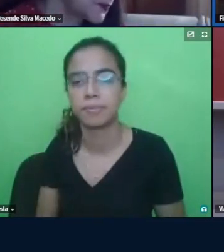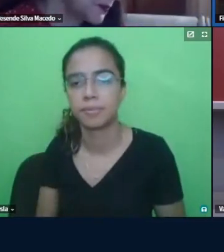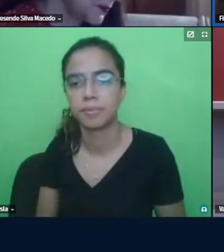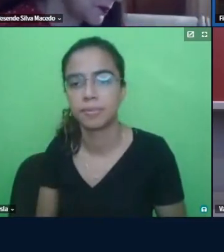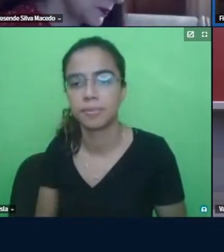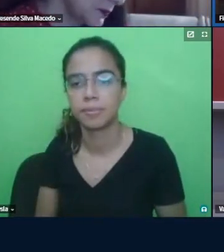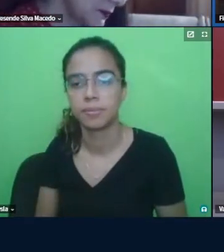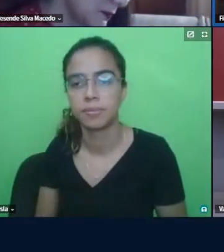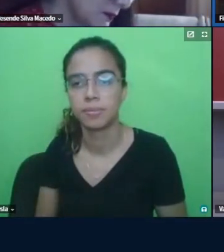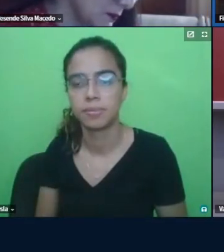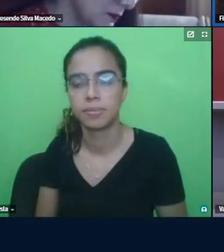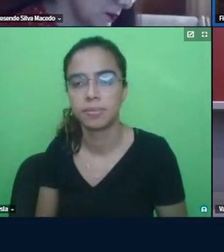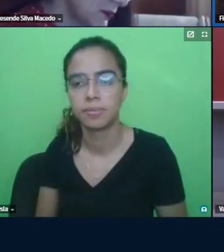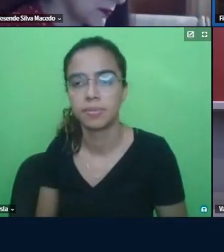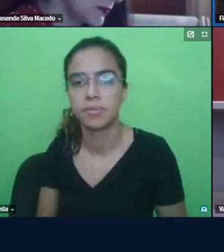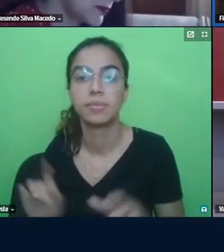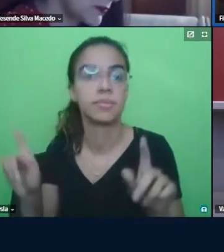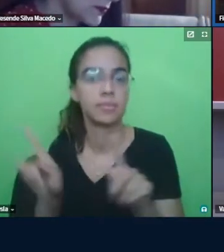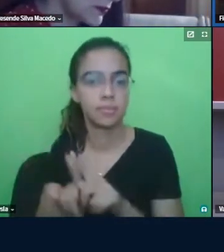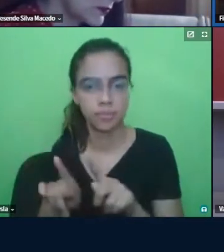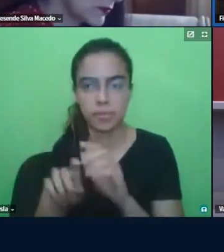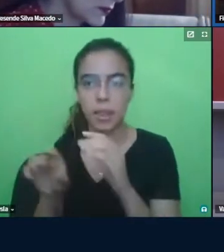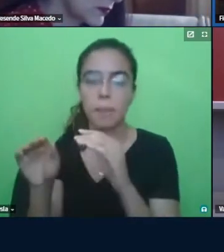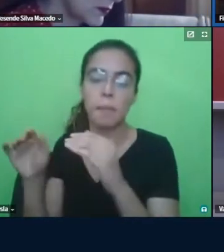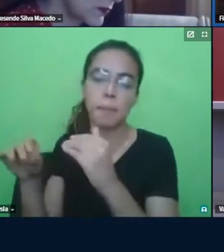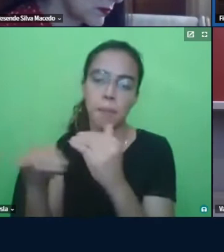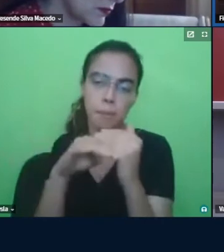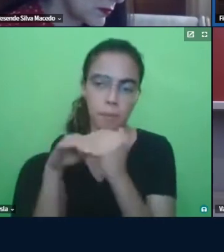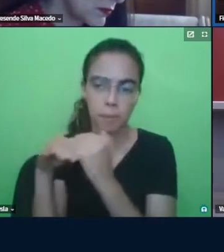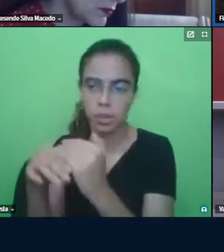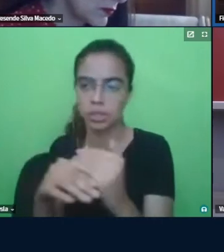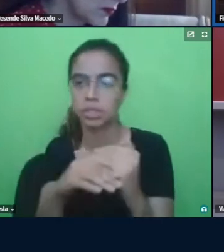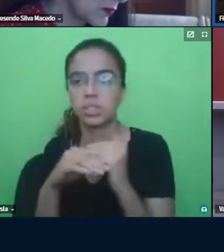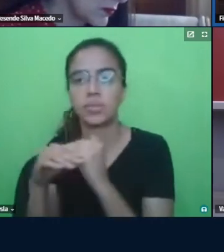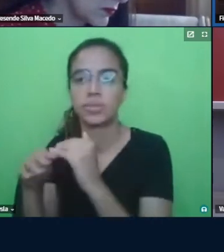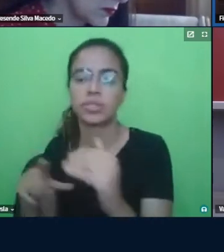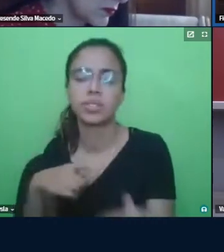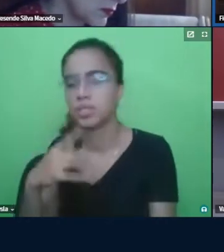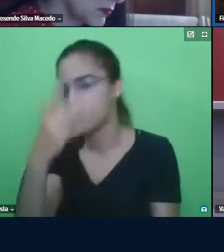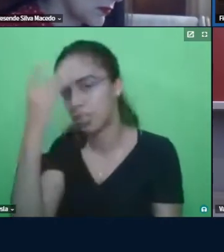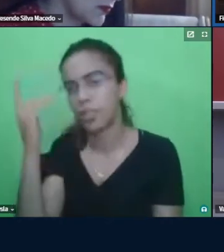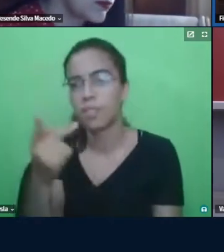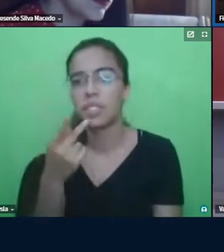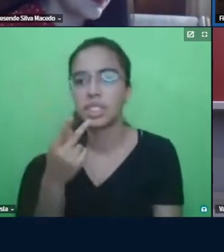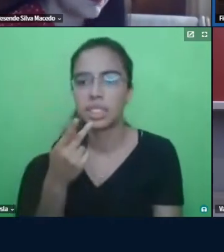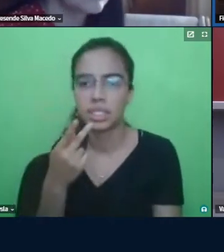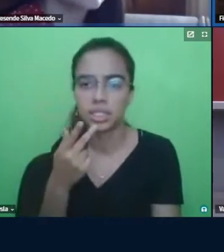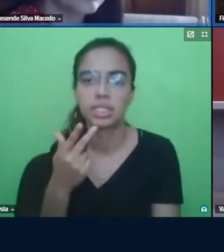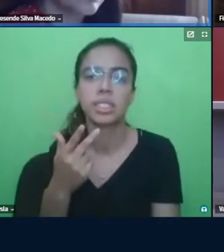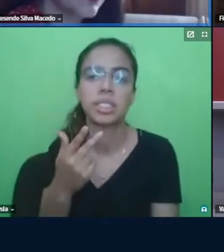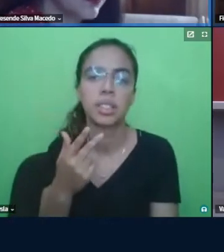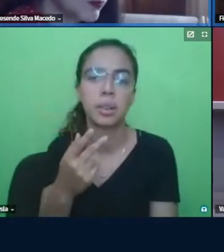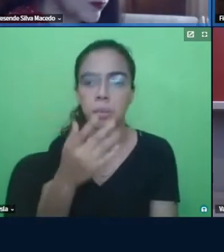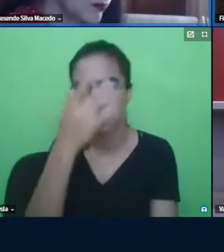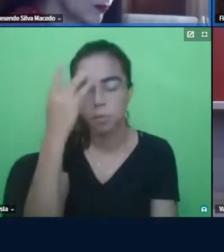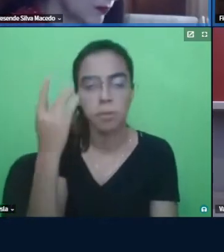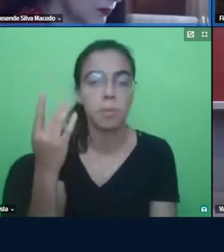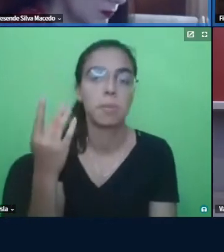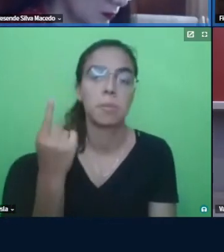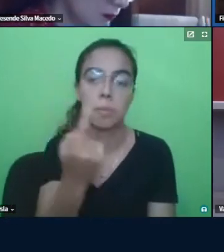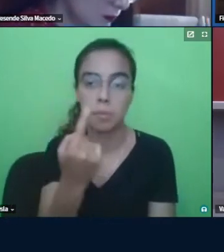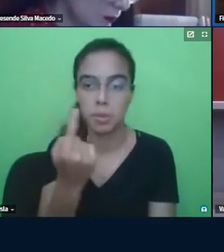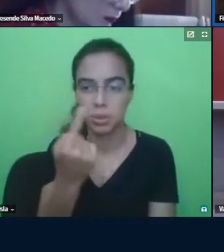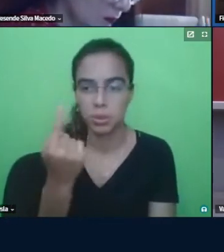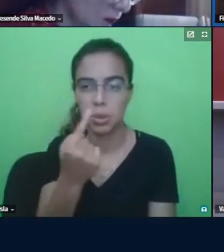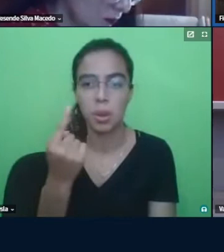e falando em padronizar tem momentos que você usa a primeira pessoa do plural e do singular então aí